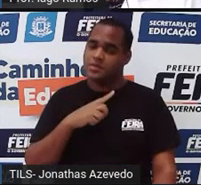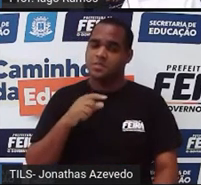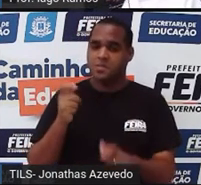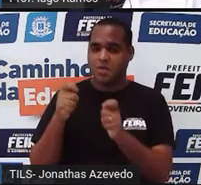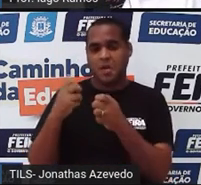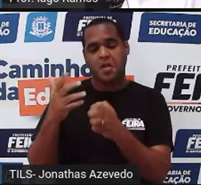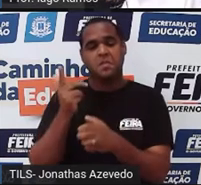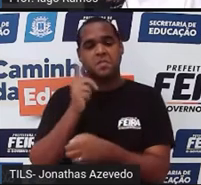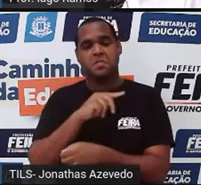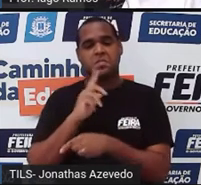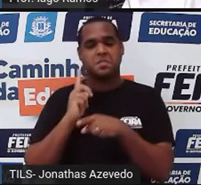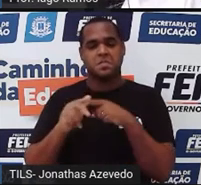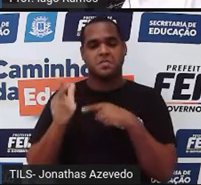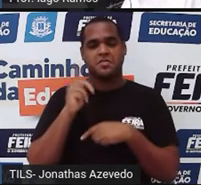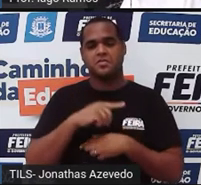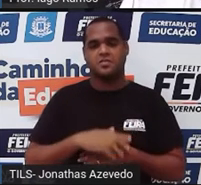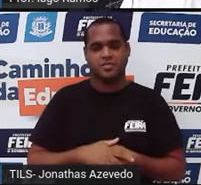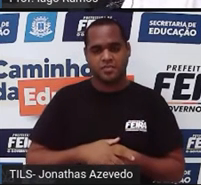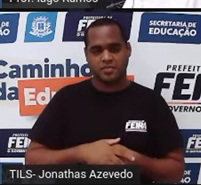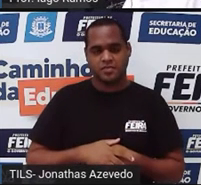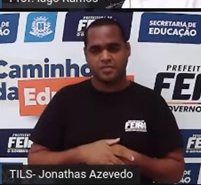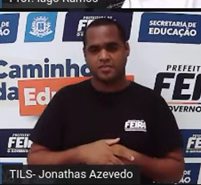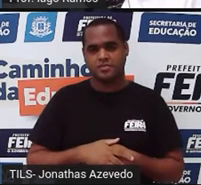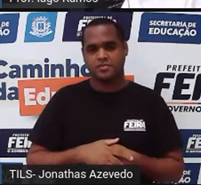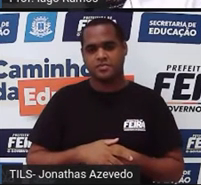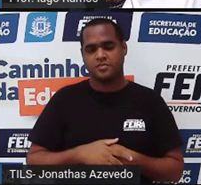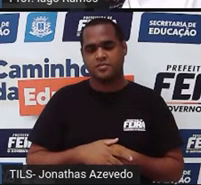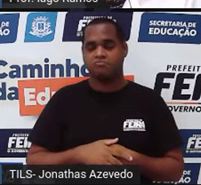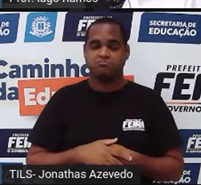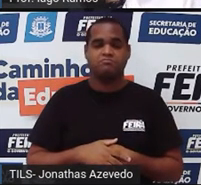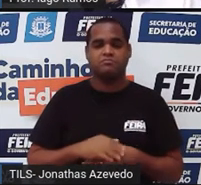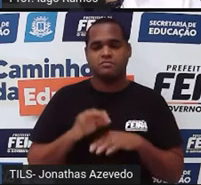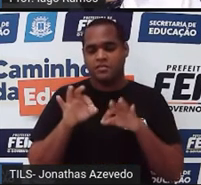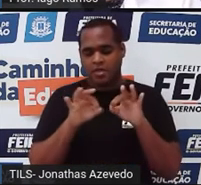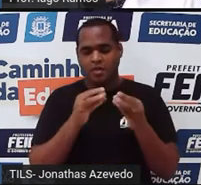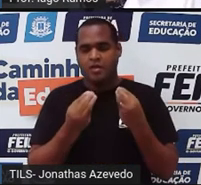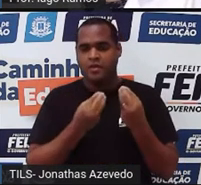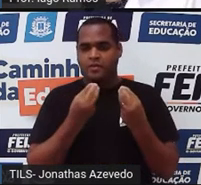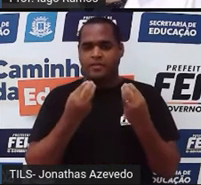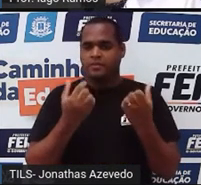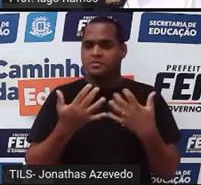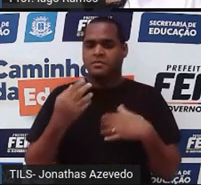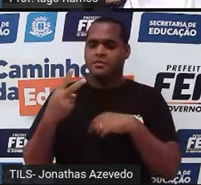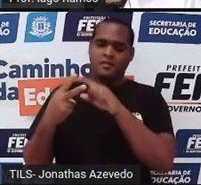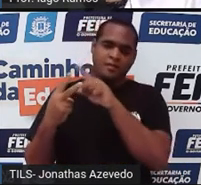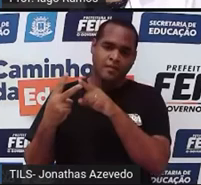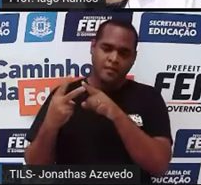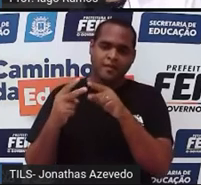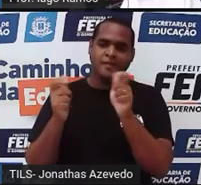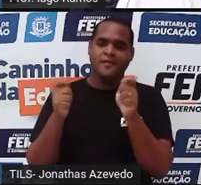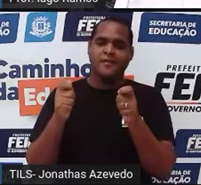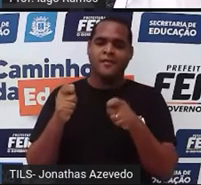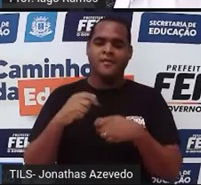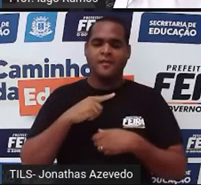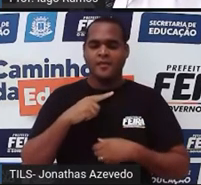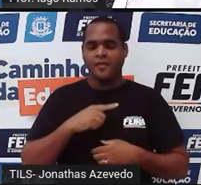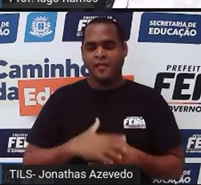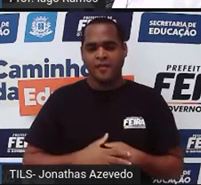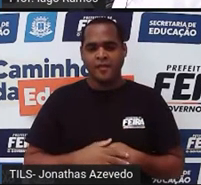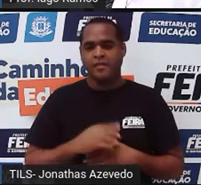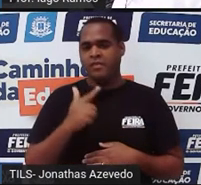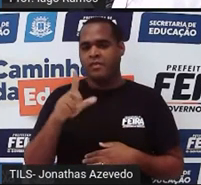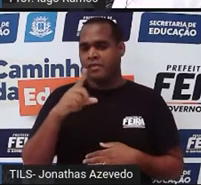cima e ele ganha. Então, quantas formas ele teve aí? Duas formas. Tá bom? Ou